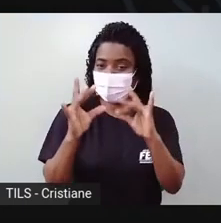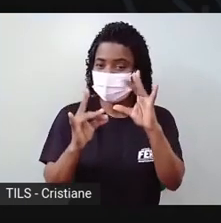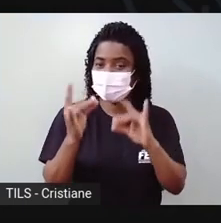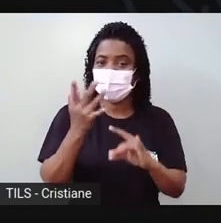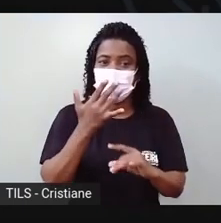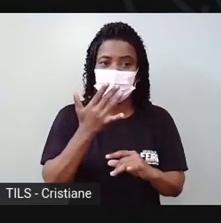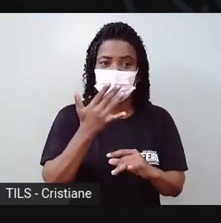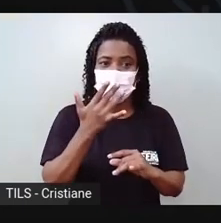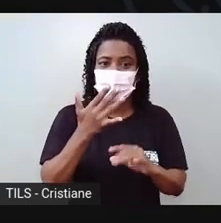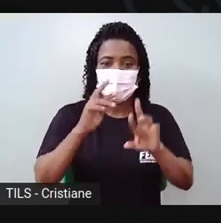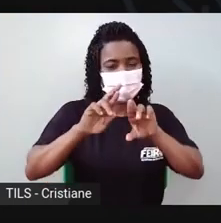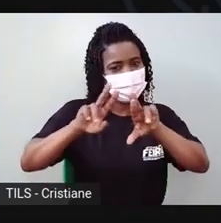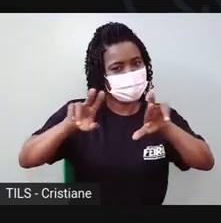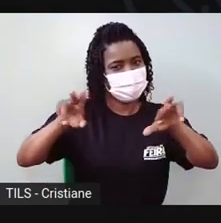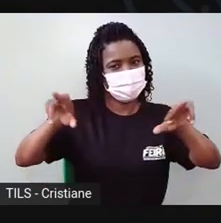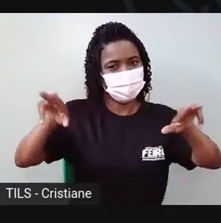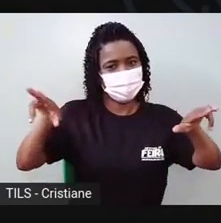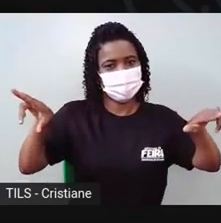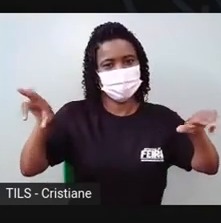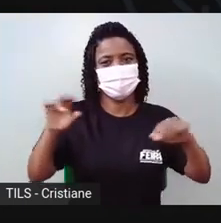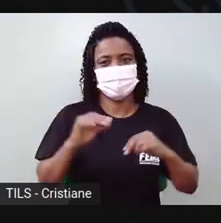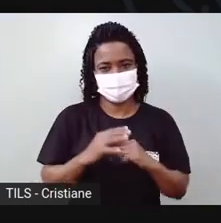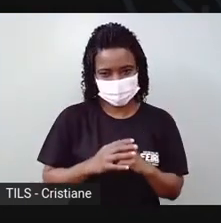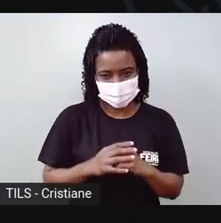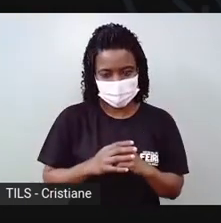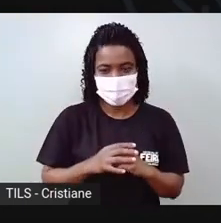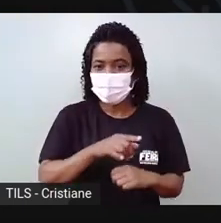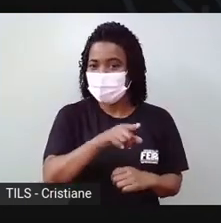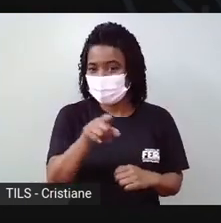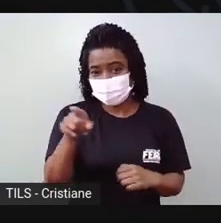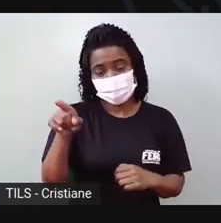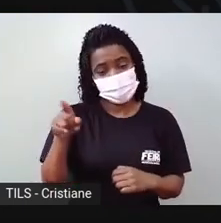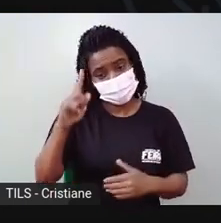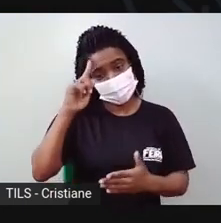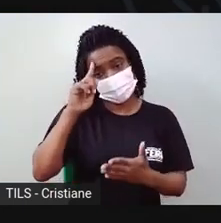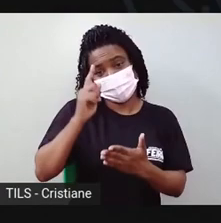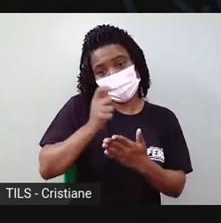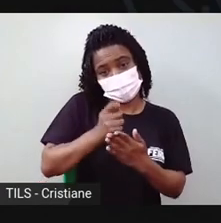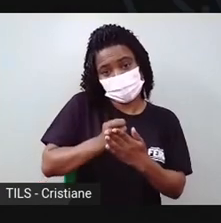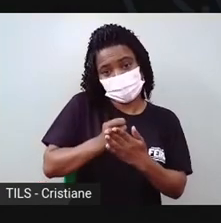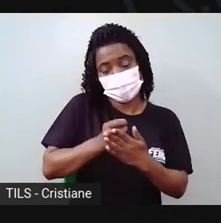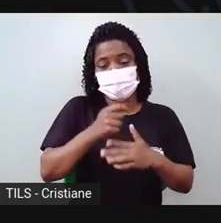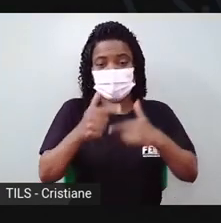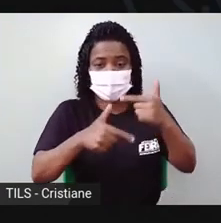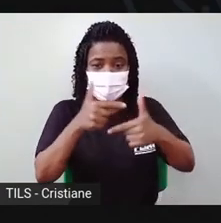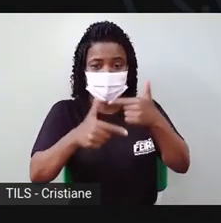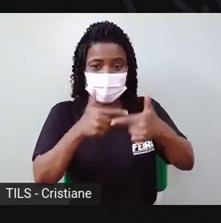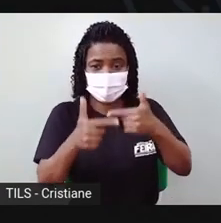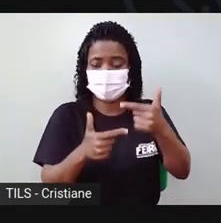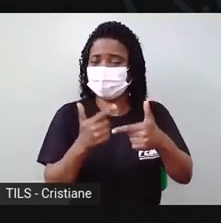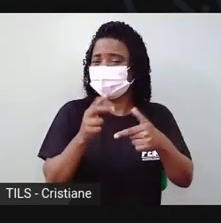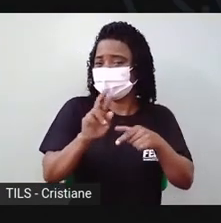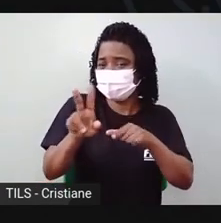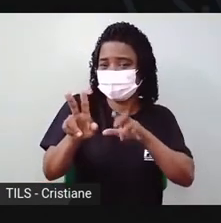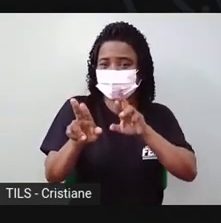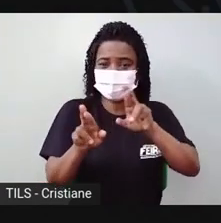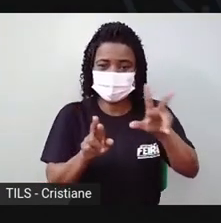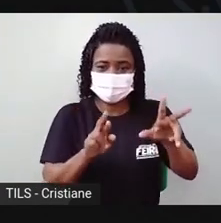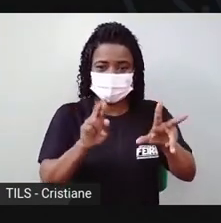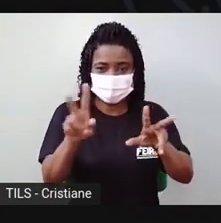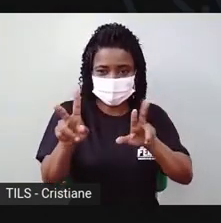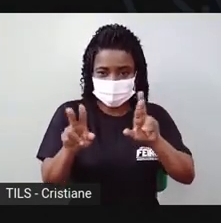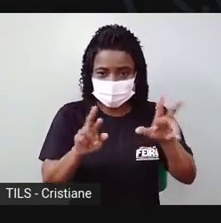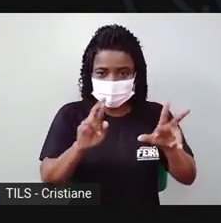aí a pessoa faz um caso de trabalhinho diferente. Mas não importa a cor não, porque ou a gente